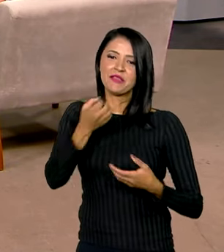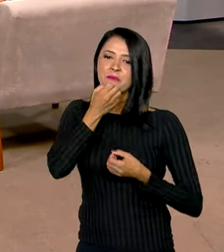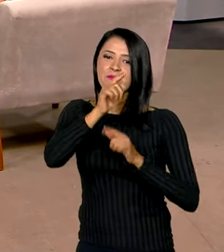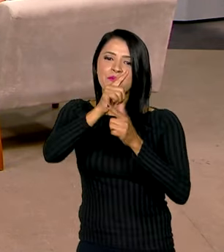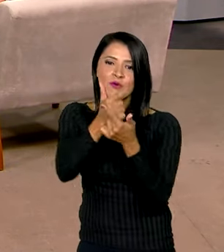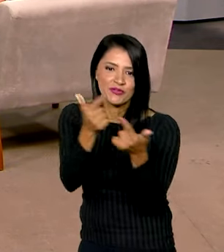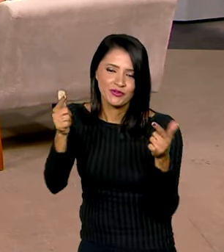os candidatos. Gestão Inovação.